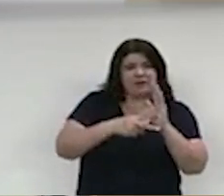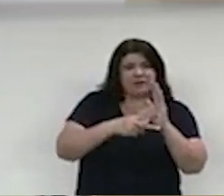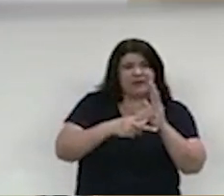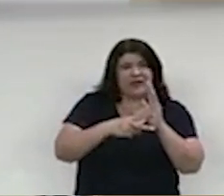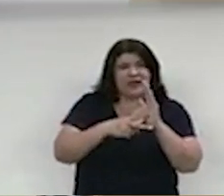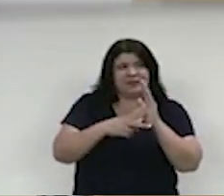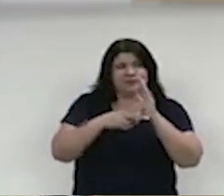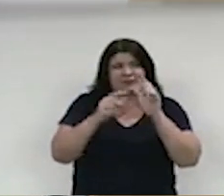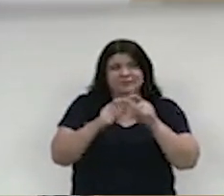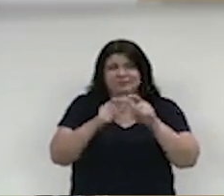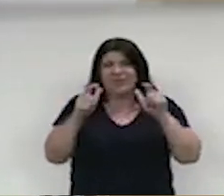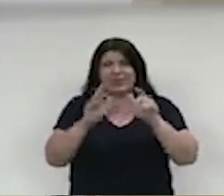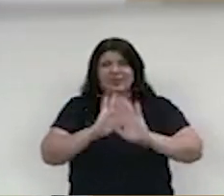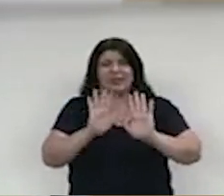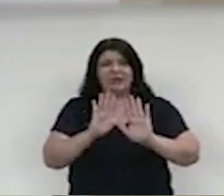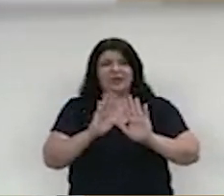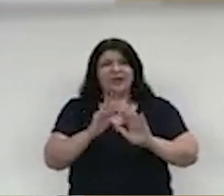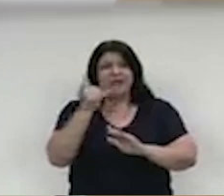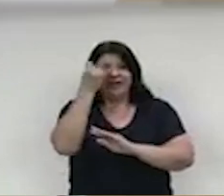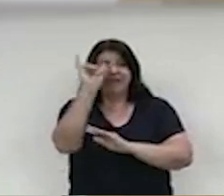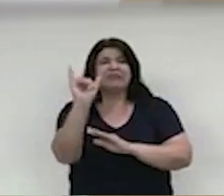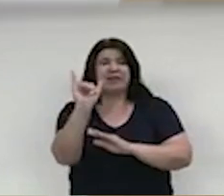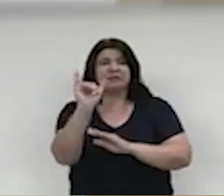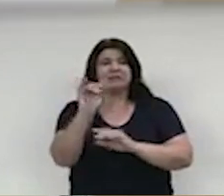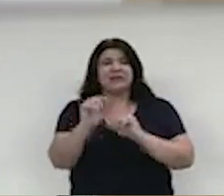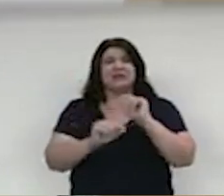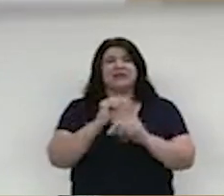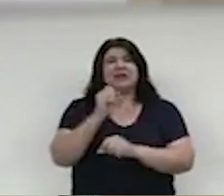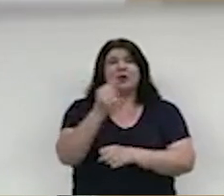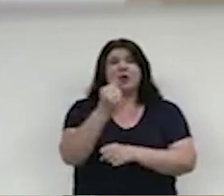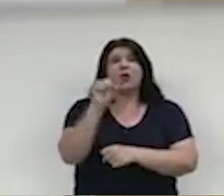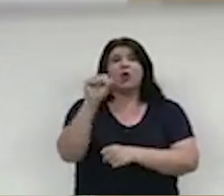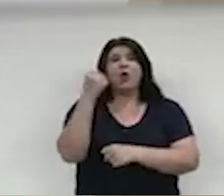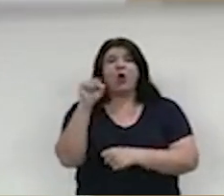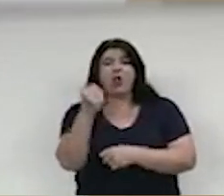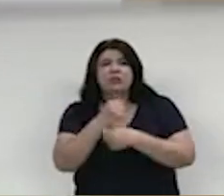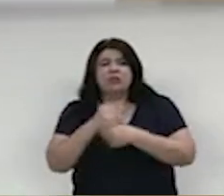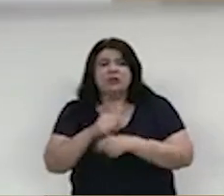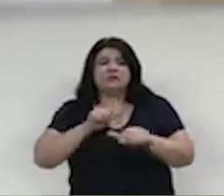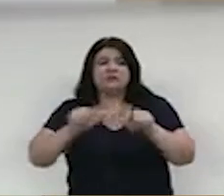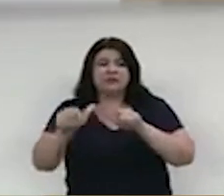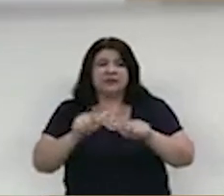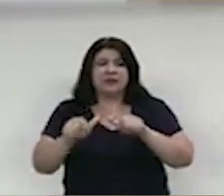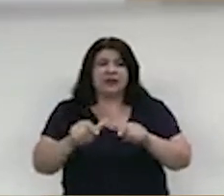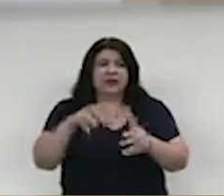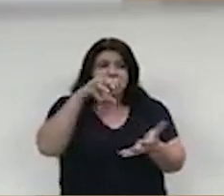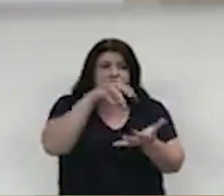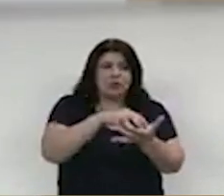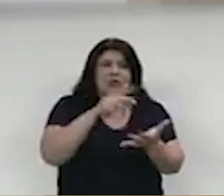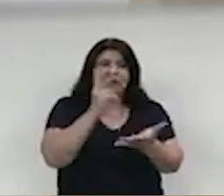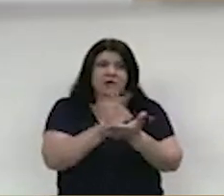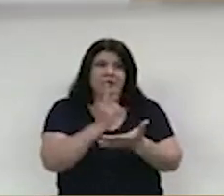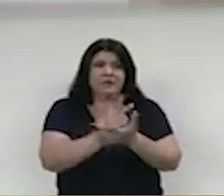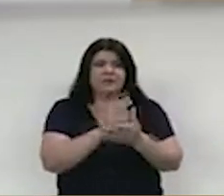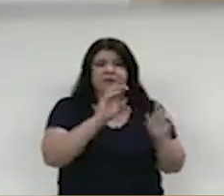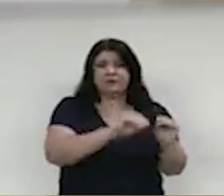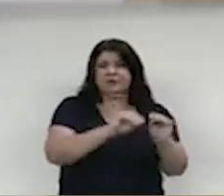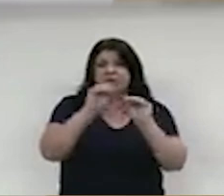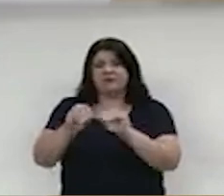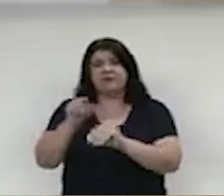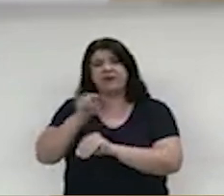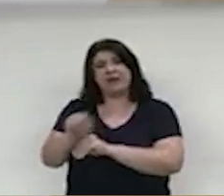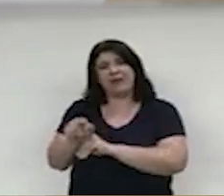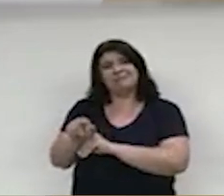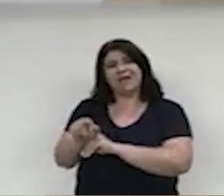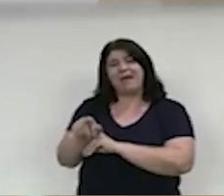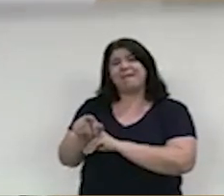no funcionalismo. Assim, depois de trabalhar oito anos no mesmo setor, sem nenhum motivo, ele foi transferido para o cemitério